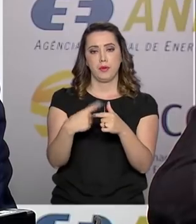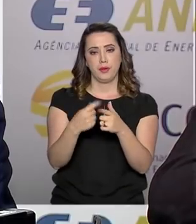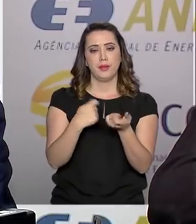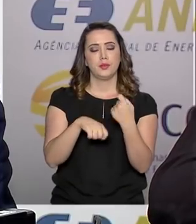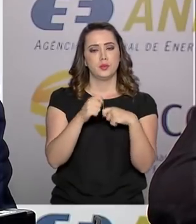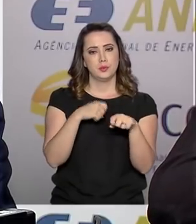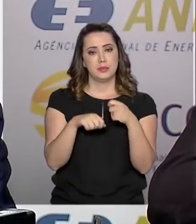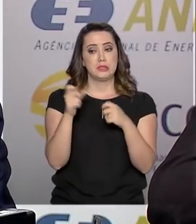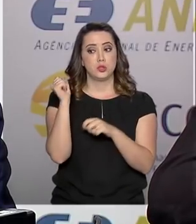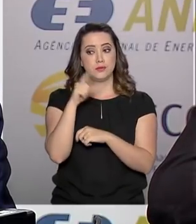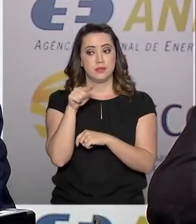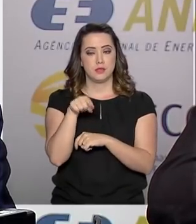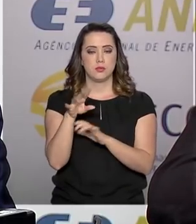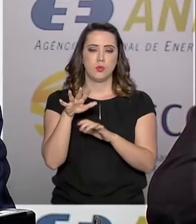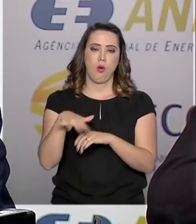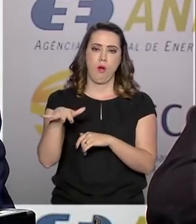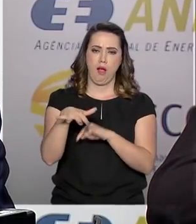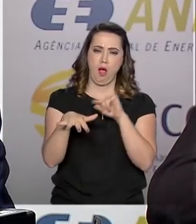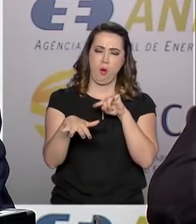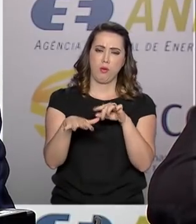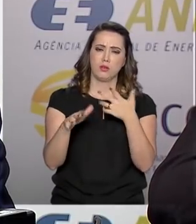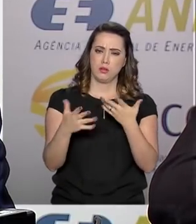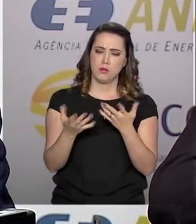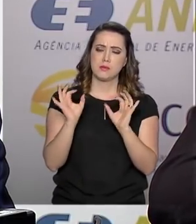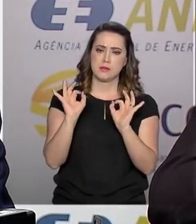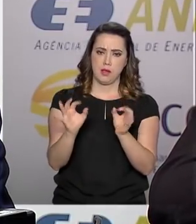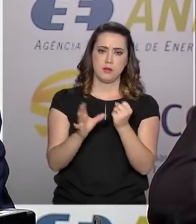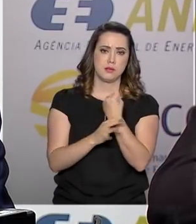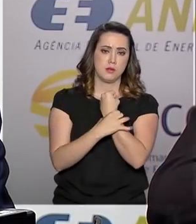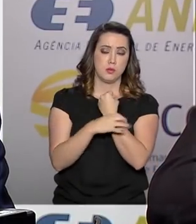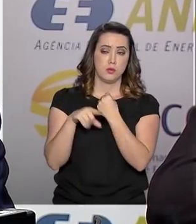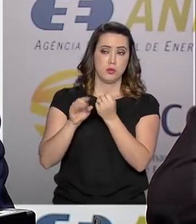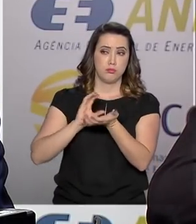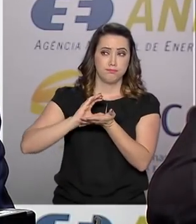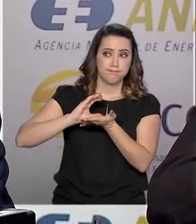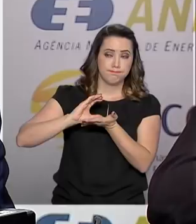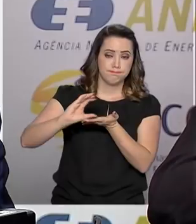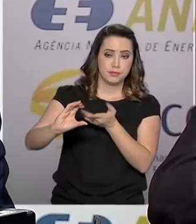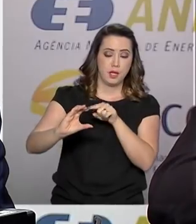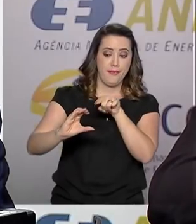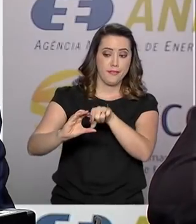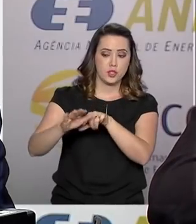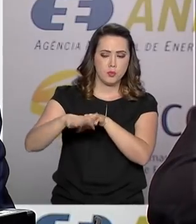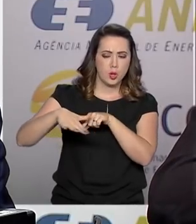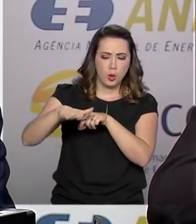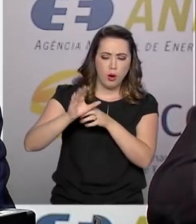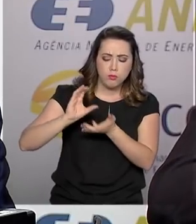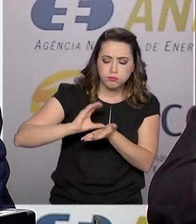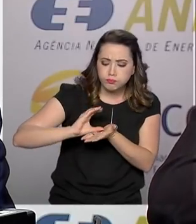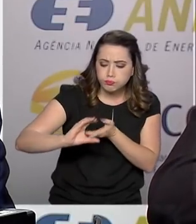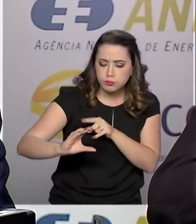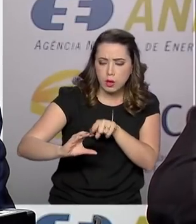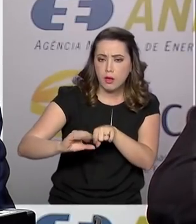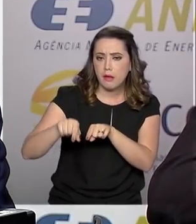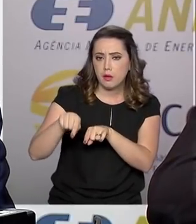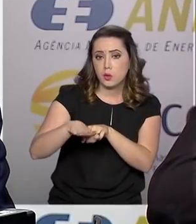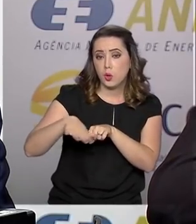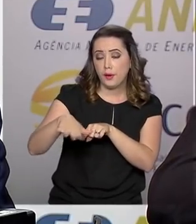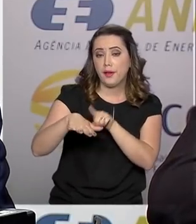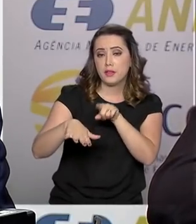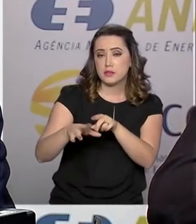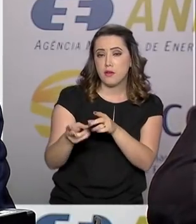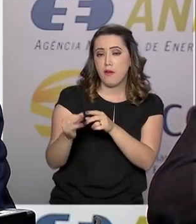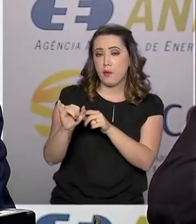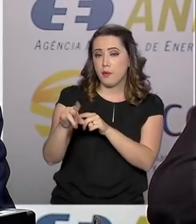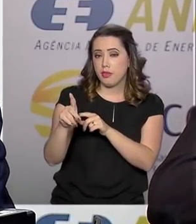econômicas dessa região, e que seguramente esses investimentos ajudarão aquelas regiões, aqueles estados